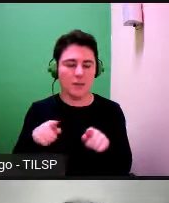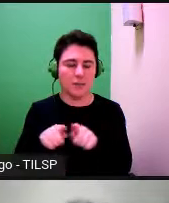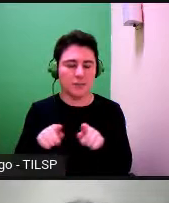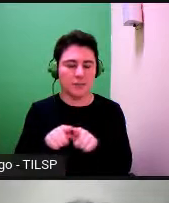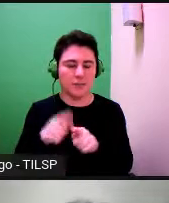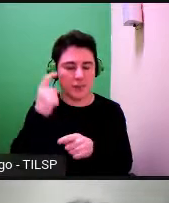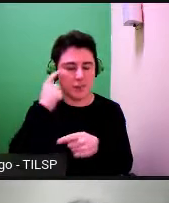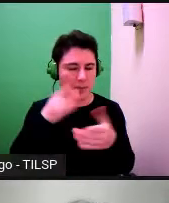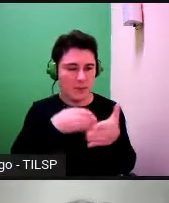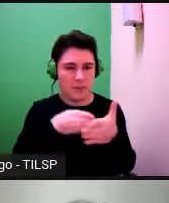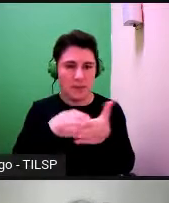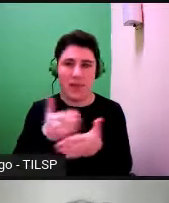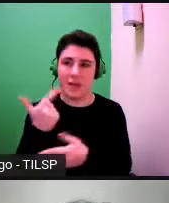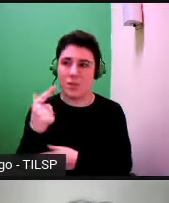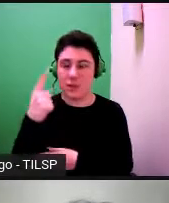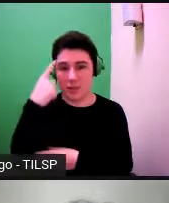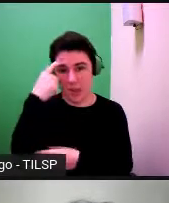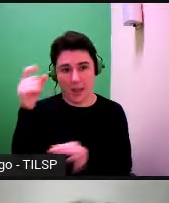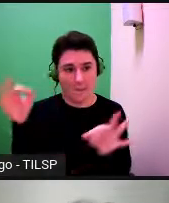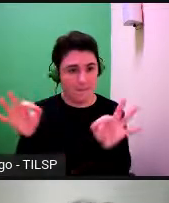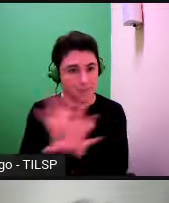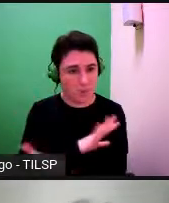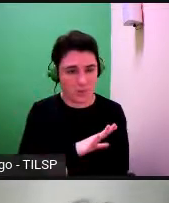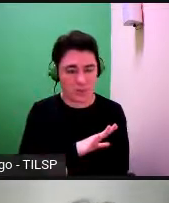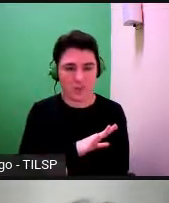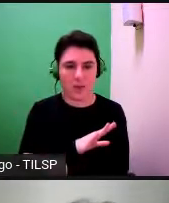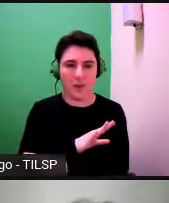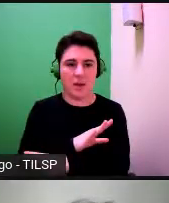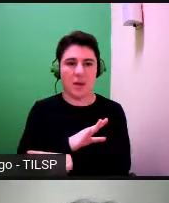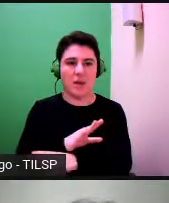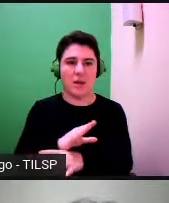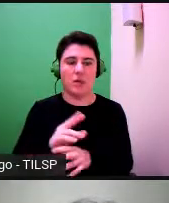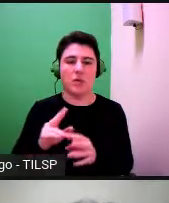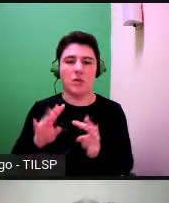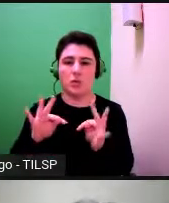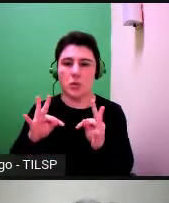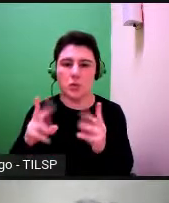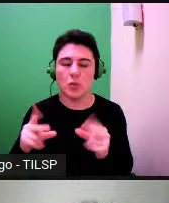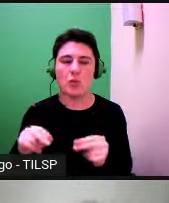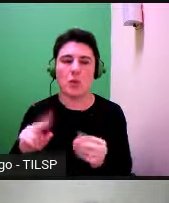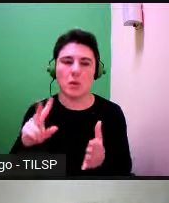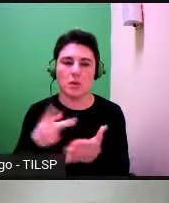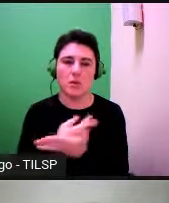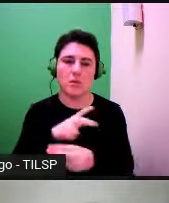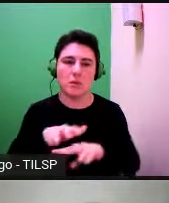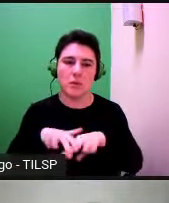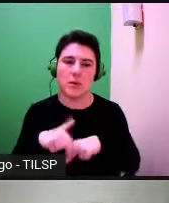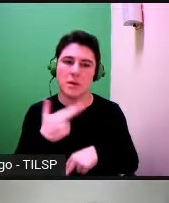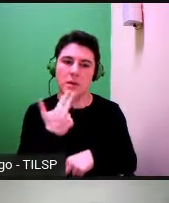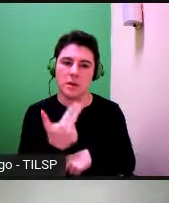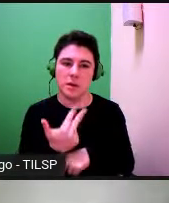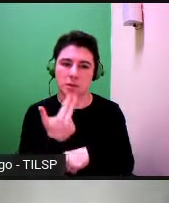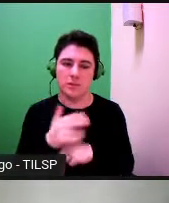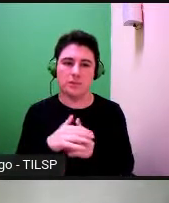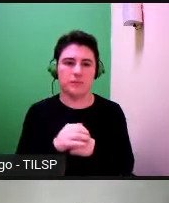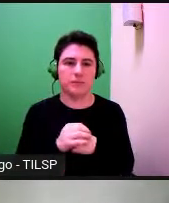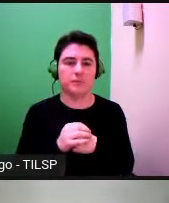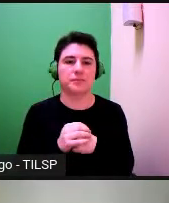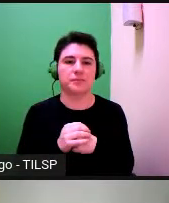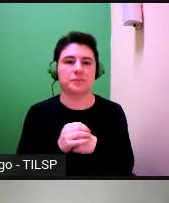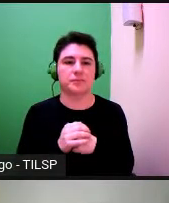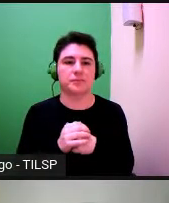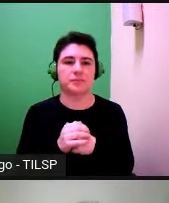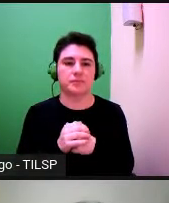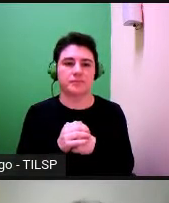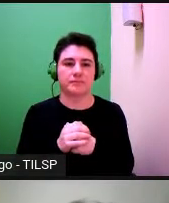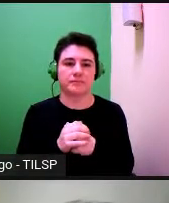não há ideias pré-estabelecidas e nada é distinto antes da aparição da língua a condição textual continuando